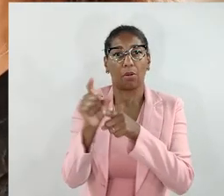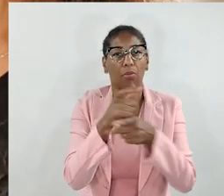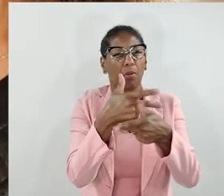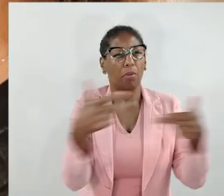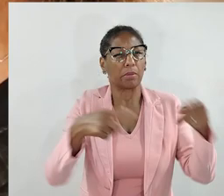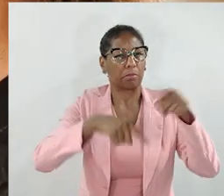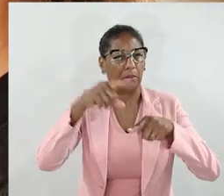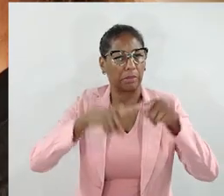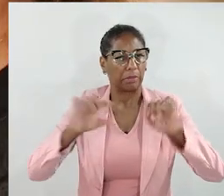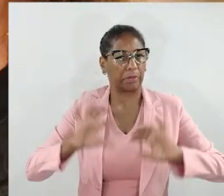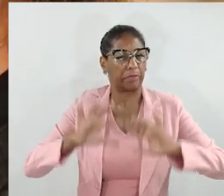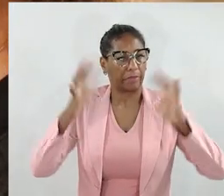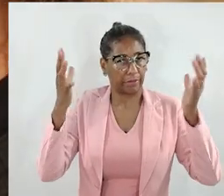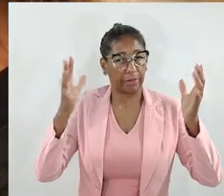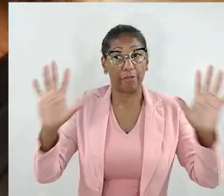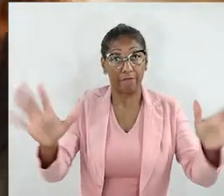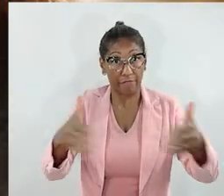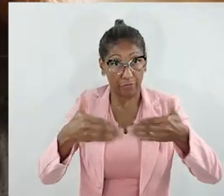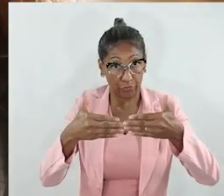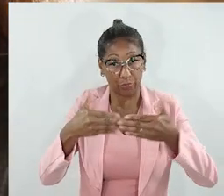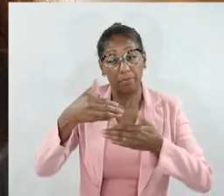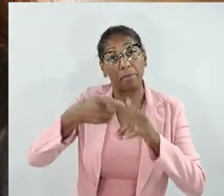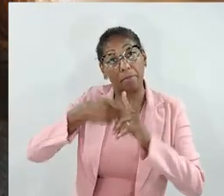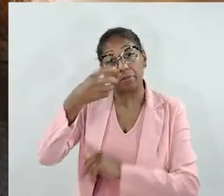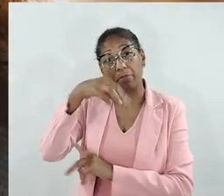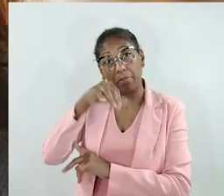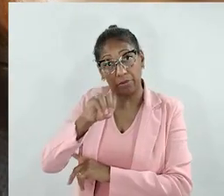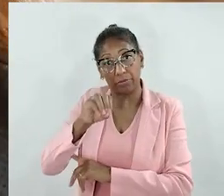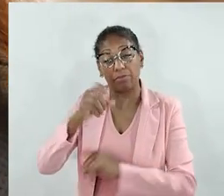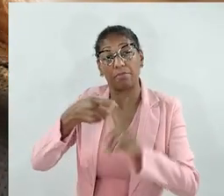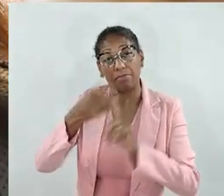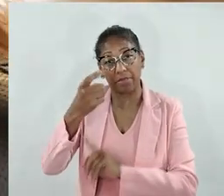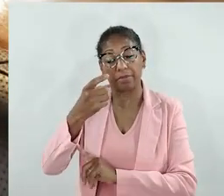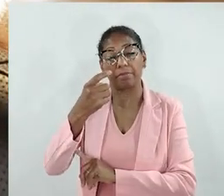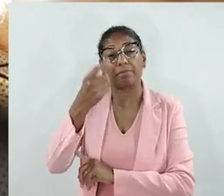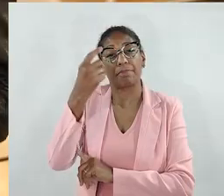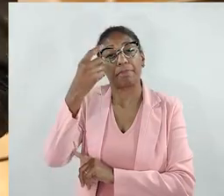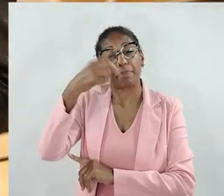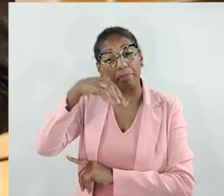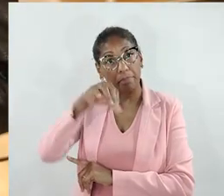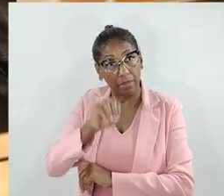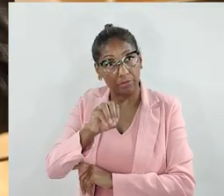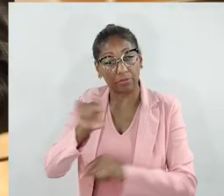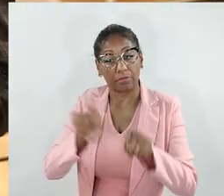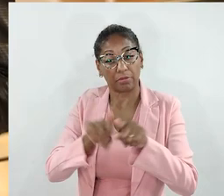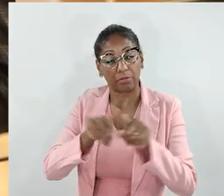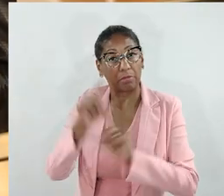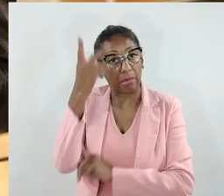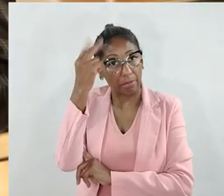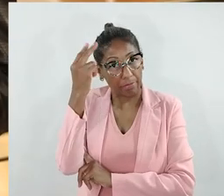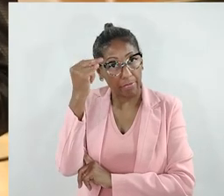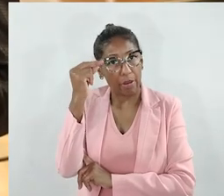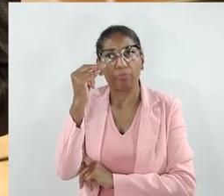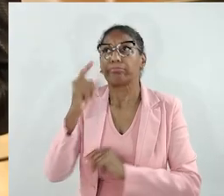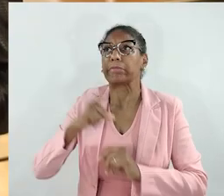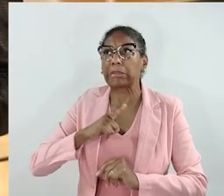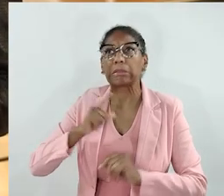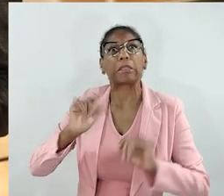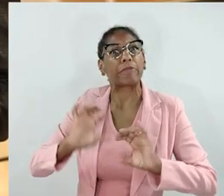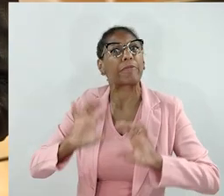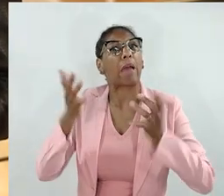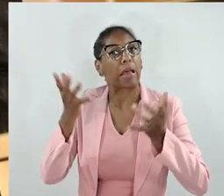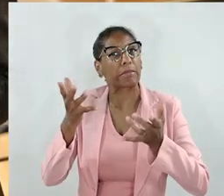em março, que foi no meio da nossa safra, como a gente diria, porque março e abril são meses muito bons de eventos e locações, tem muita formatura, muito